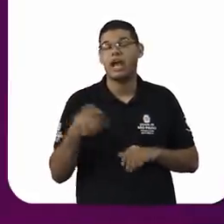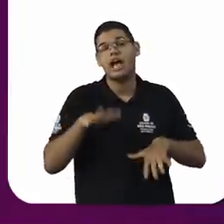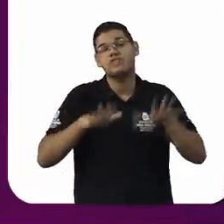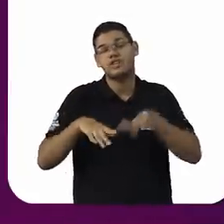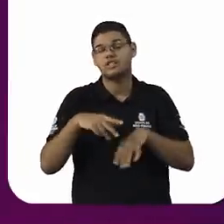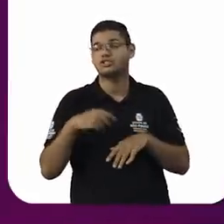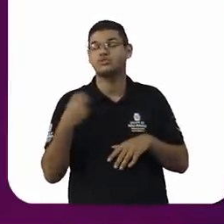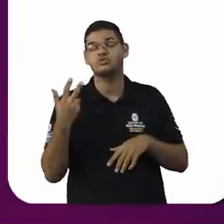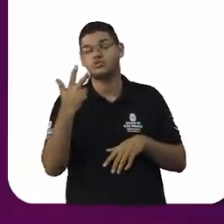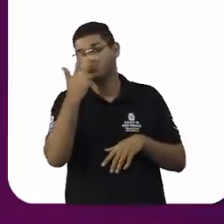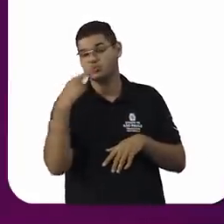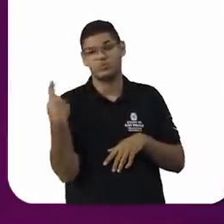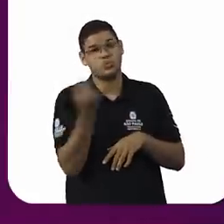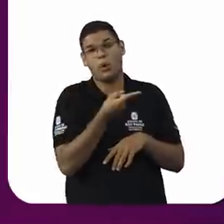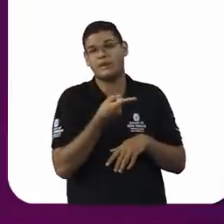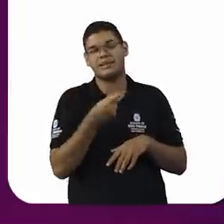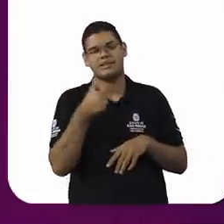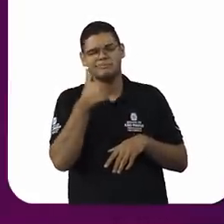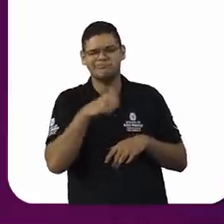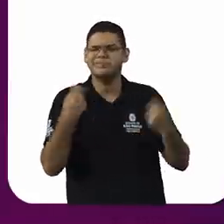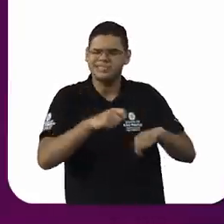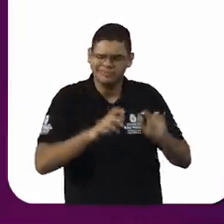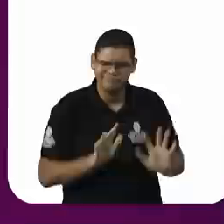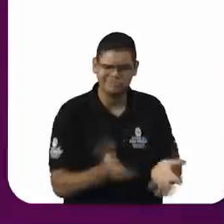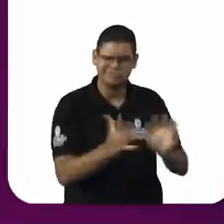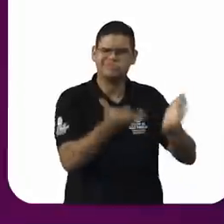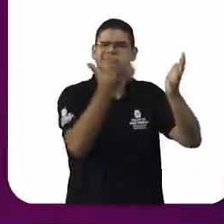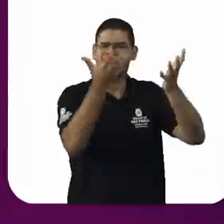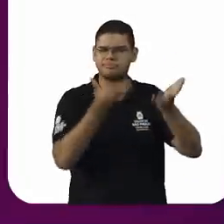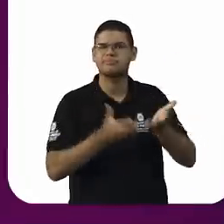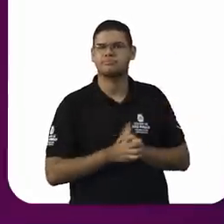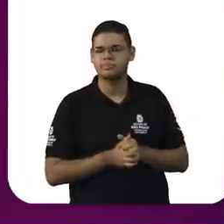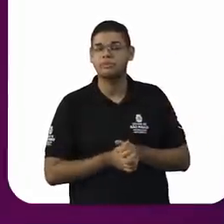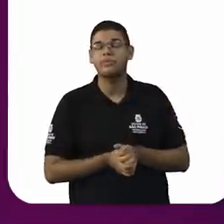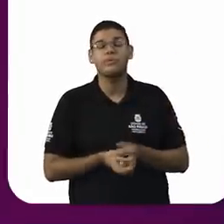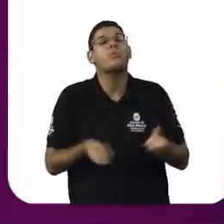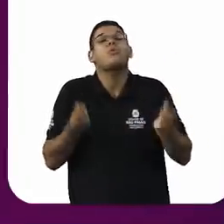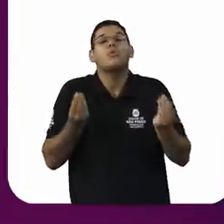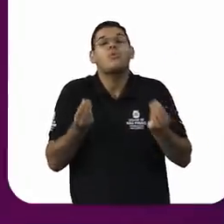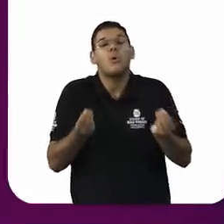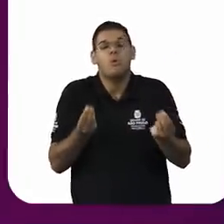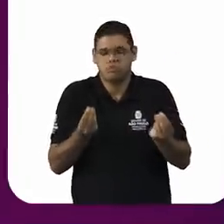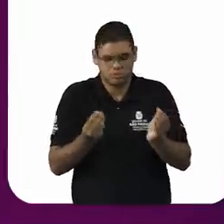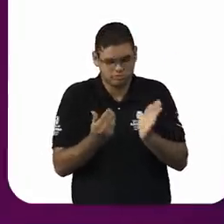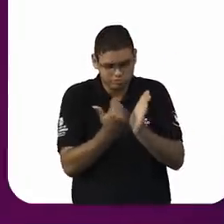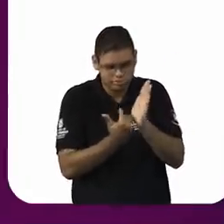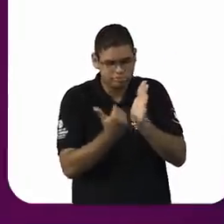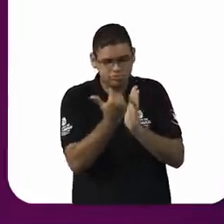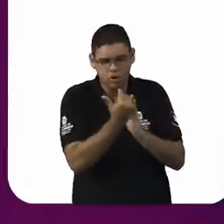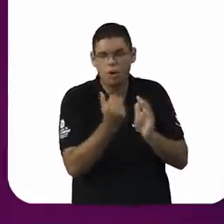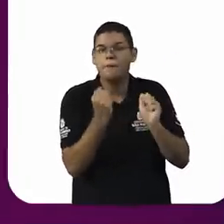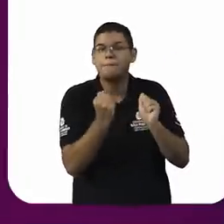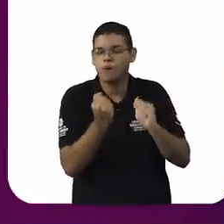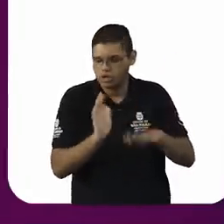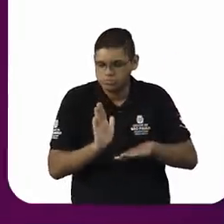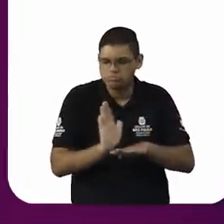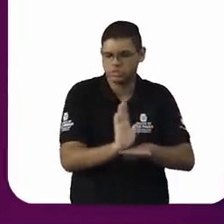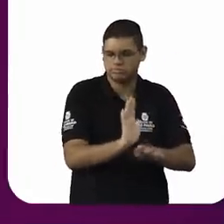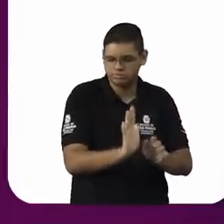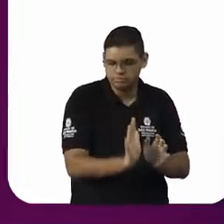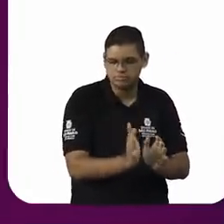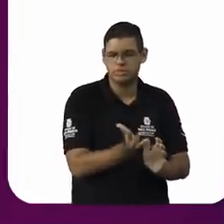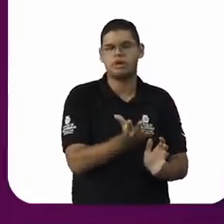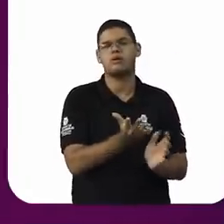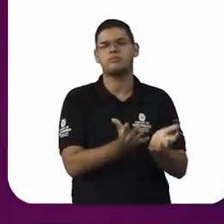a dia, de que forma o empoderamento também poderia contribuir para essa questão do combate ao